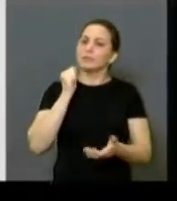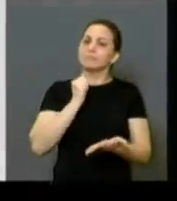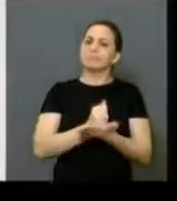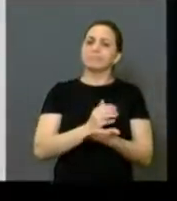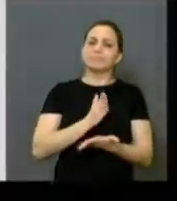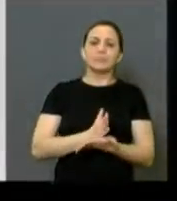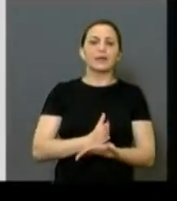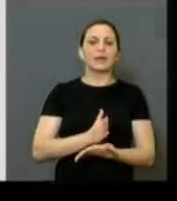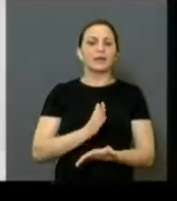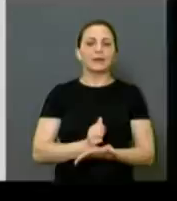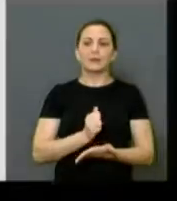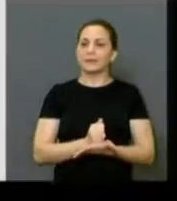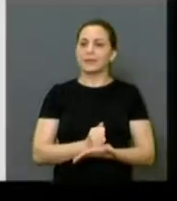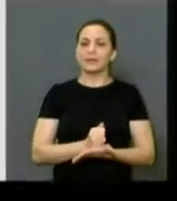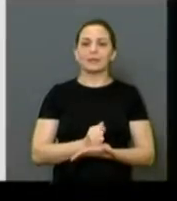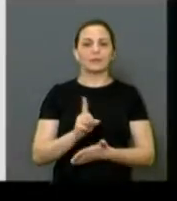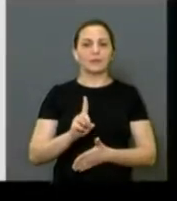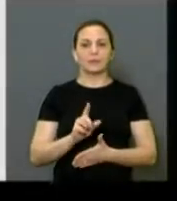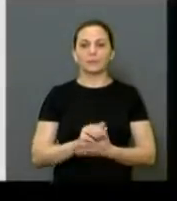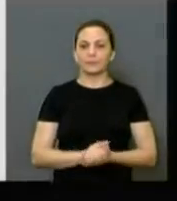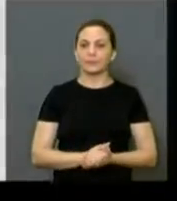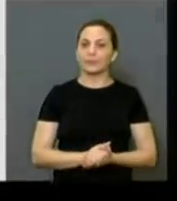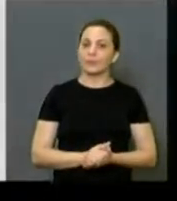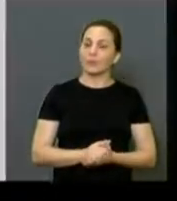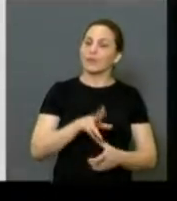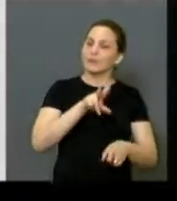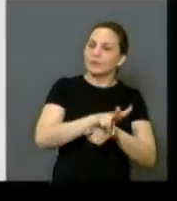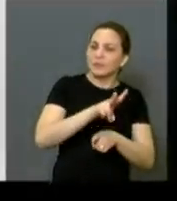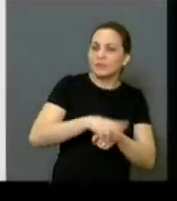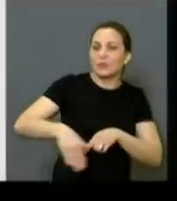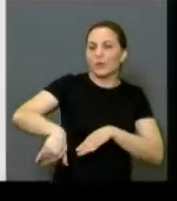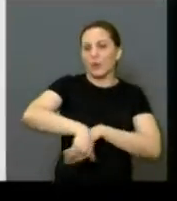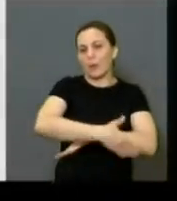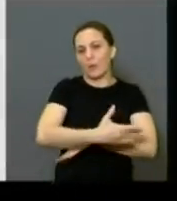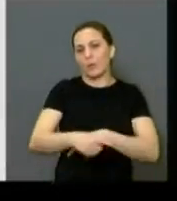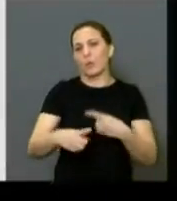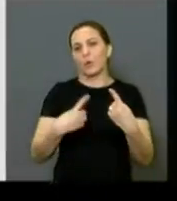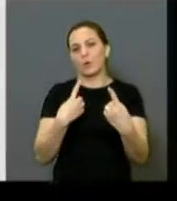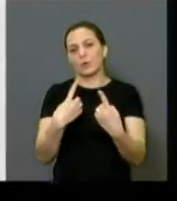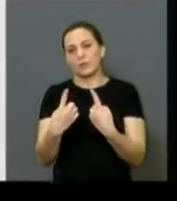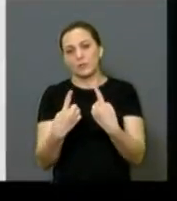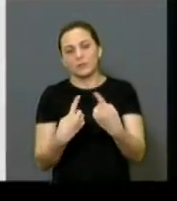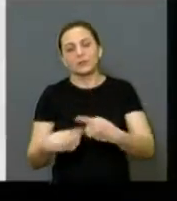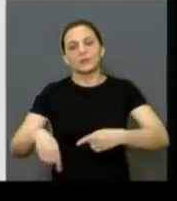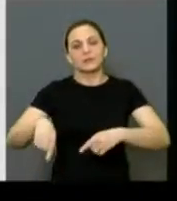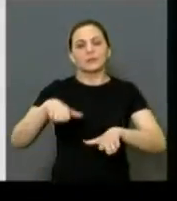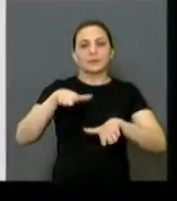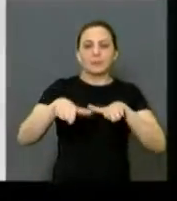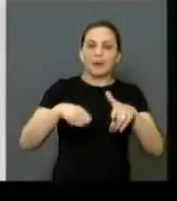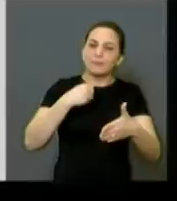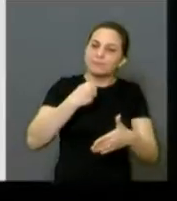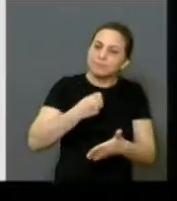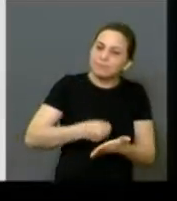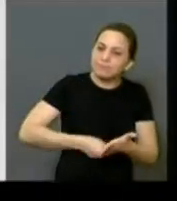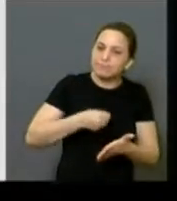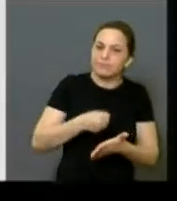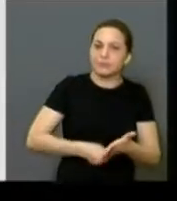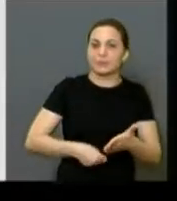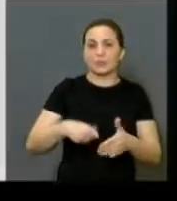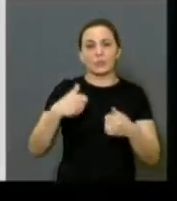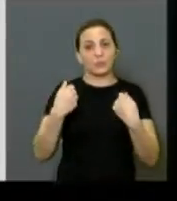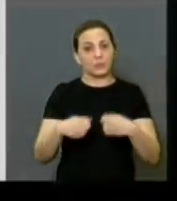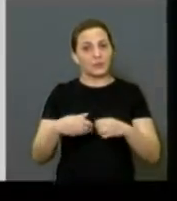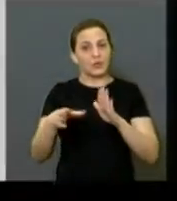E tenho várias fiscalizações na rua, de trabalho, de empenho. Eu não preciso também de